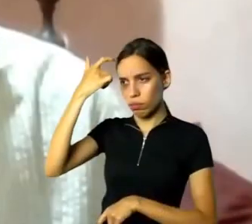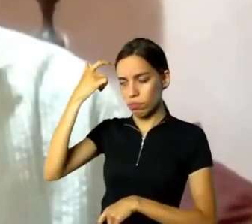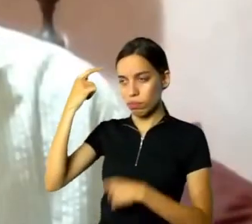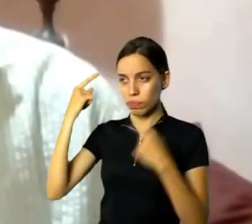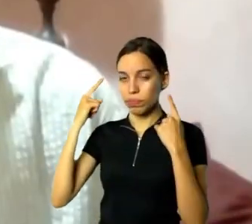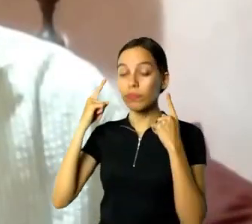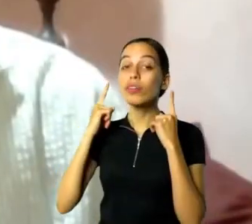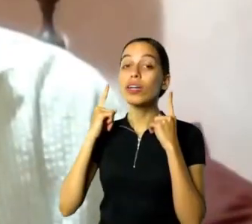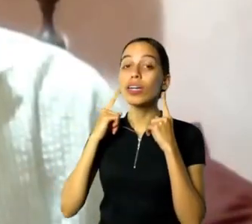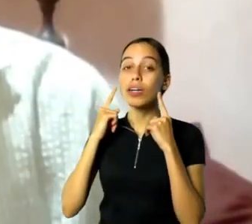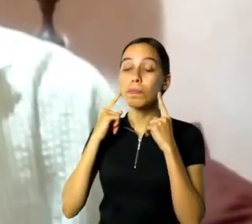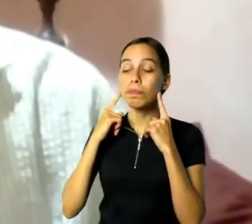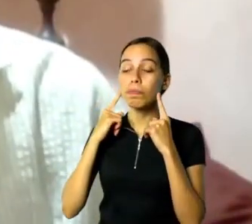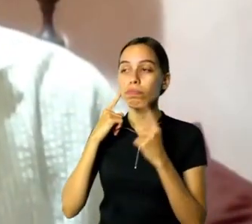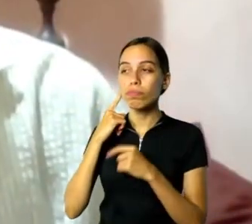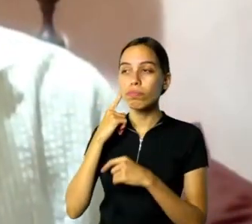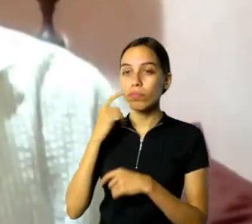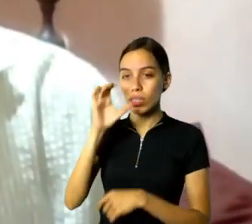fazia muito também,